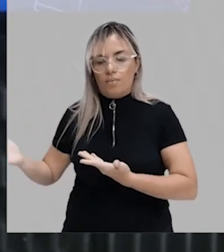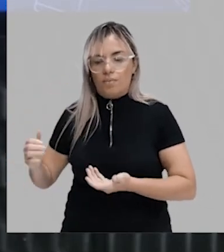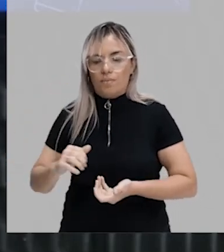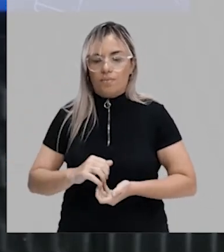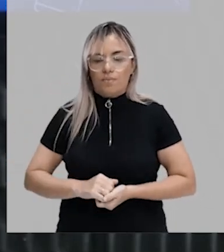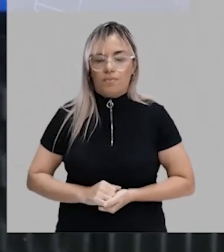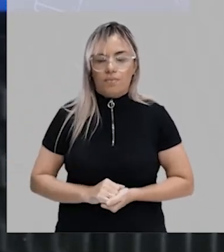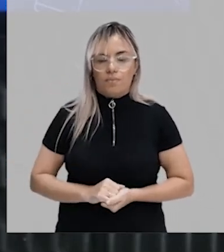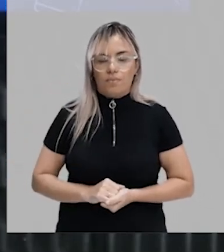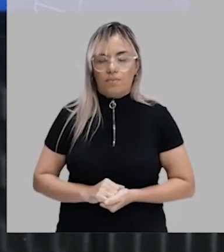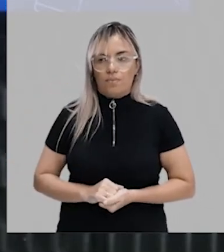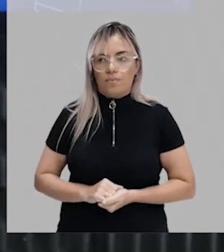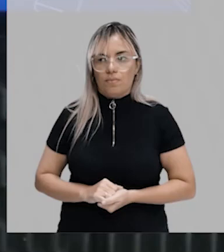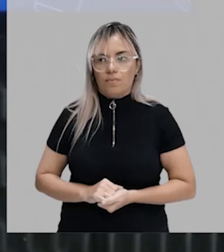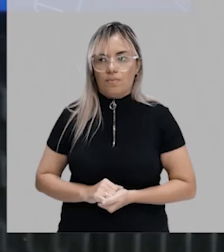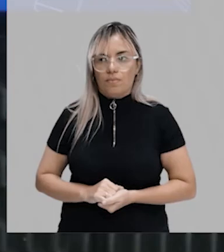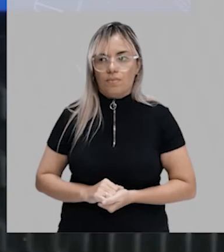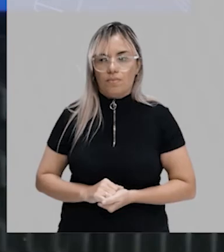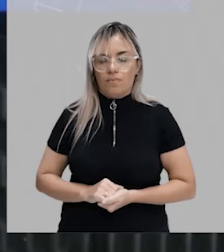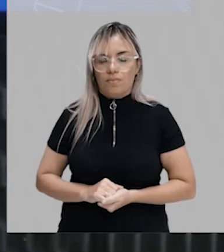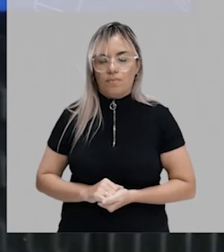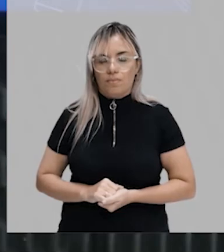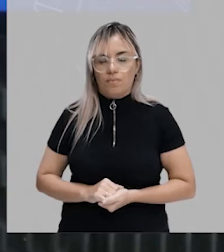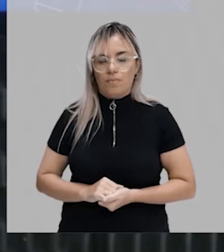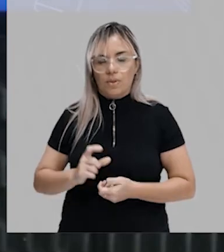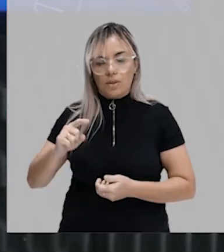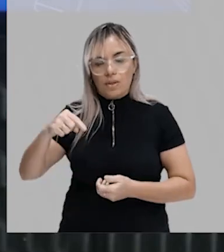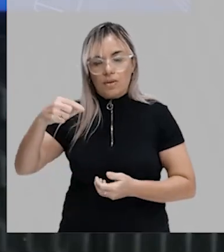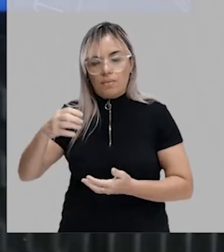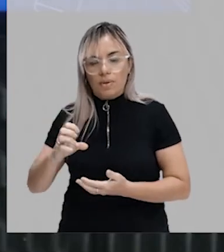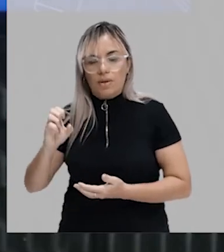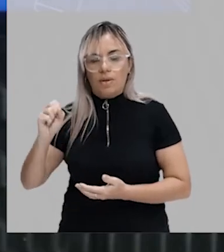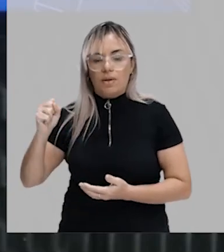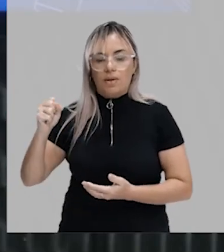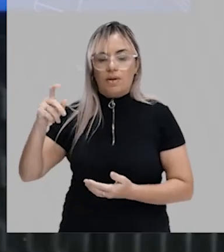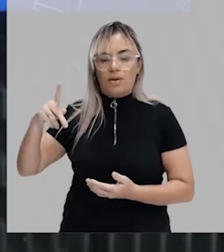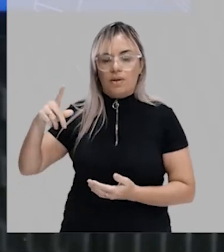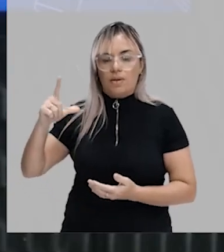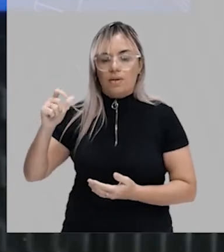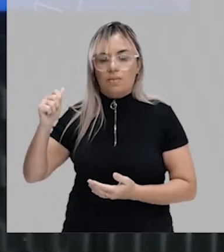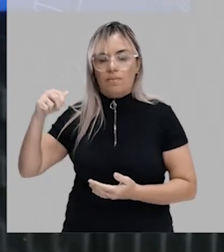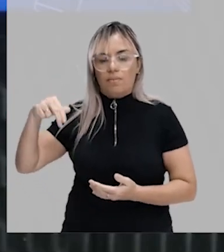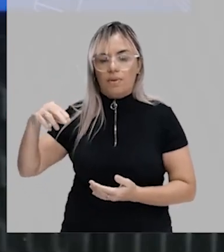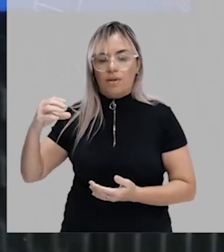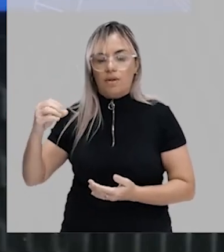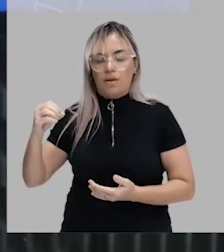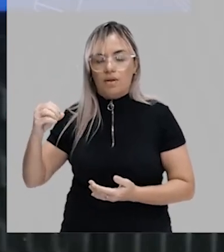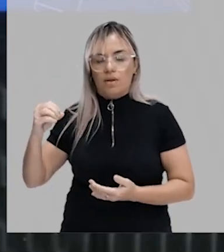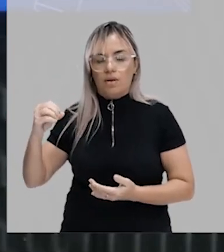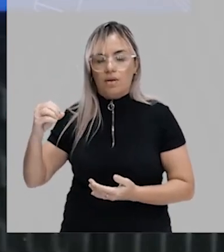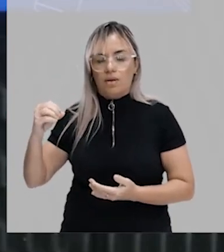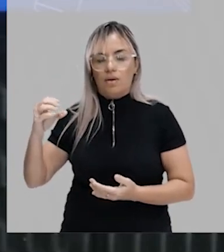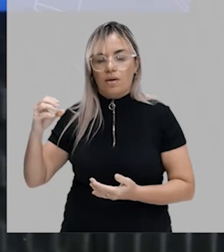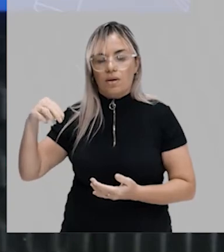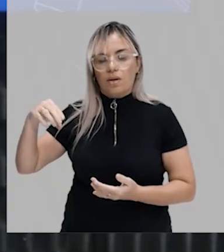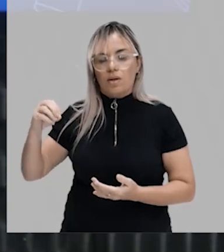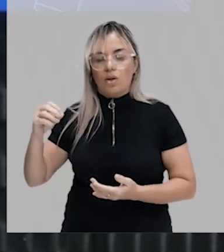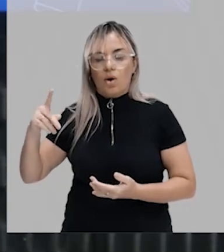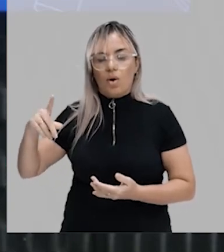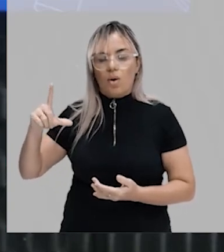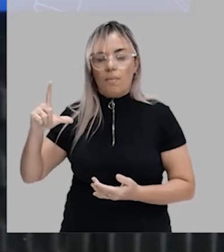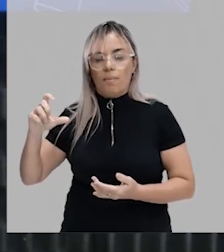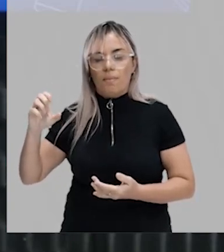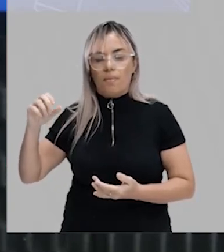eu tenho esplanquinopleura, que é essa parte que está mais próxima ao endoderma, que está em